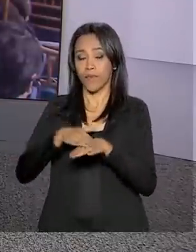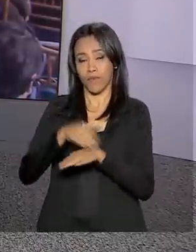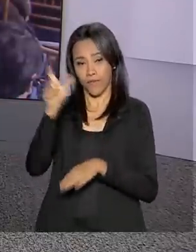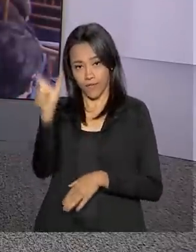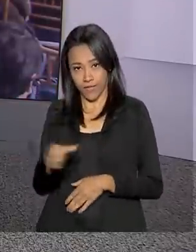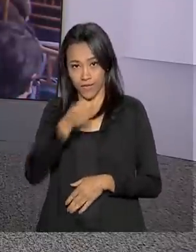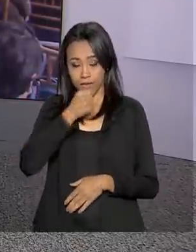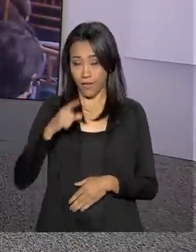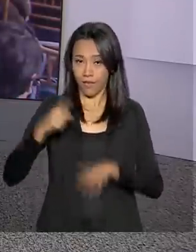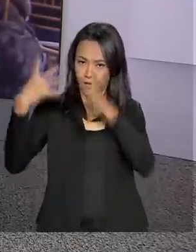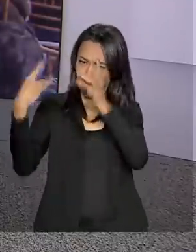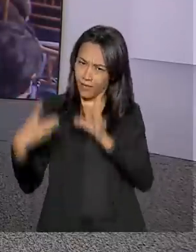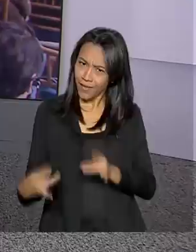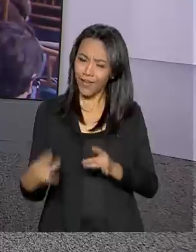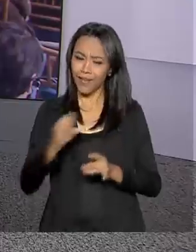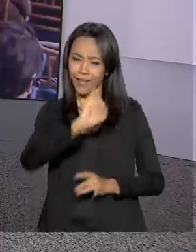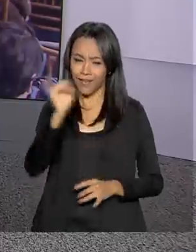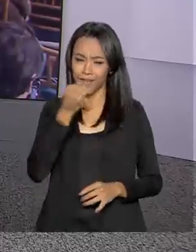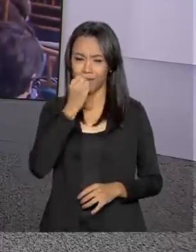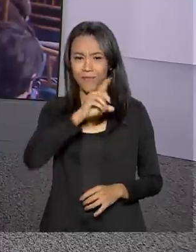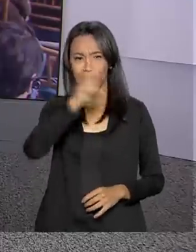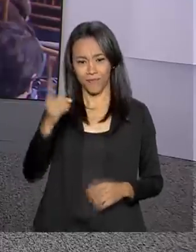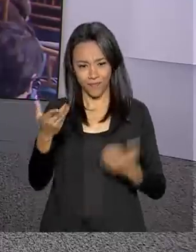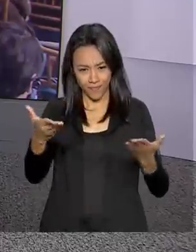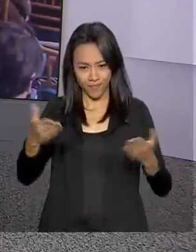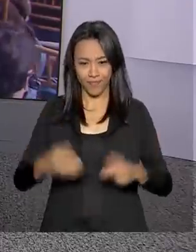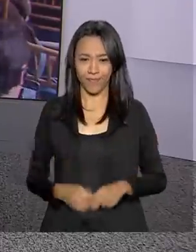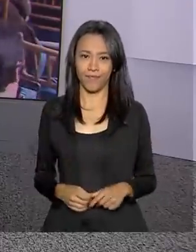Castilho, que tem os detalhes pra gente. Oi, Marcelo, bom dia pra você!